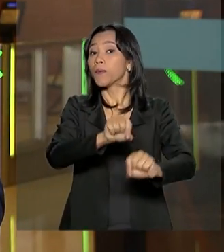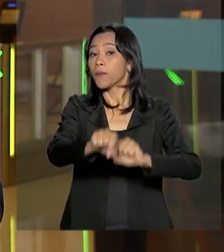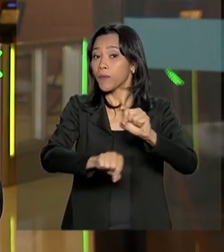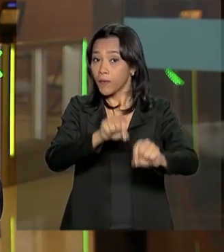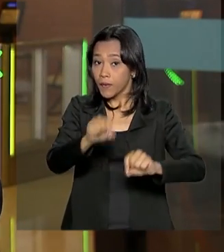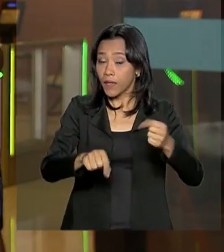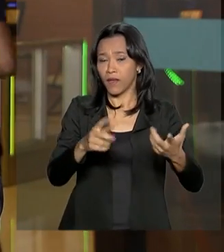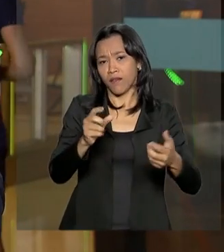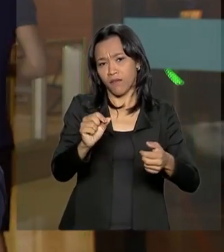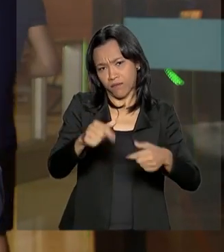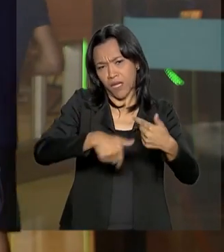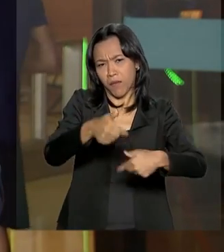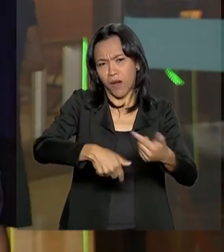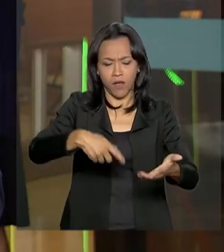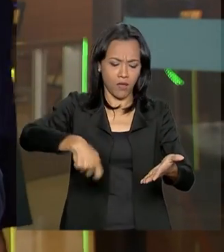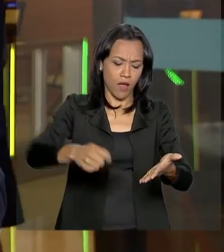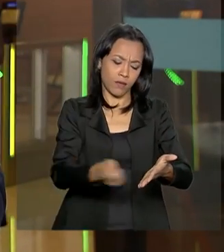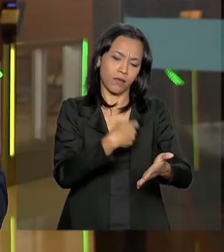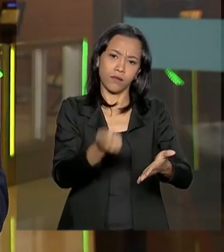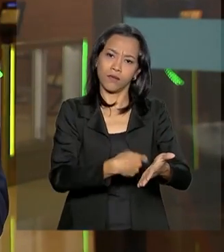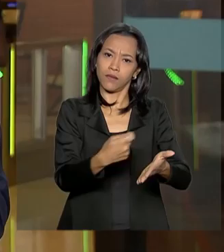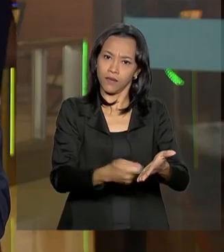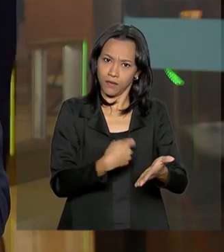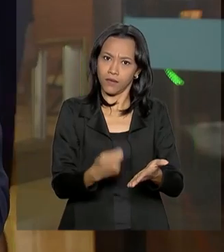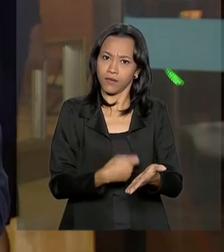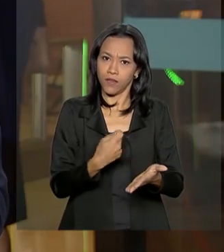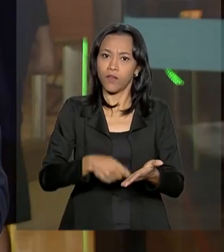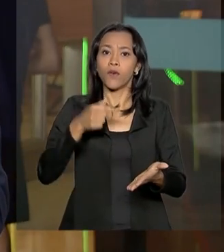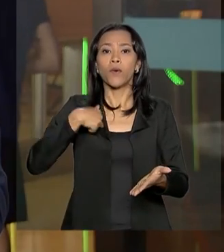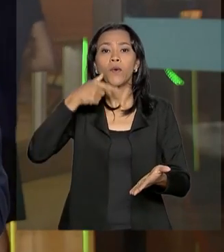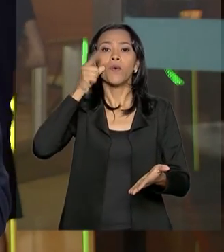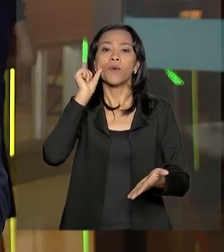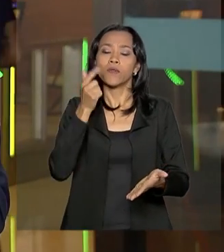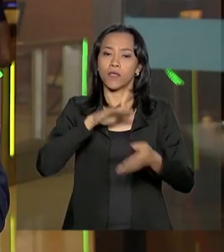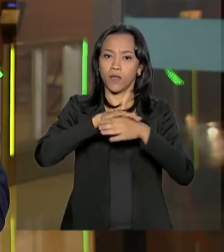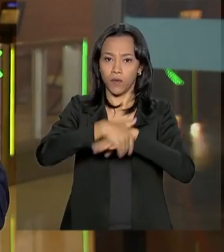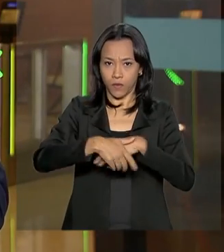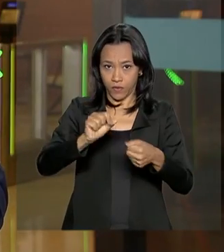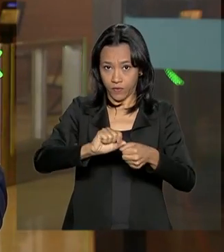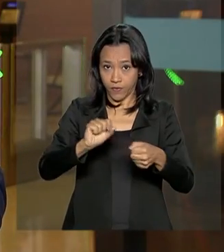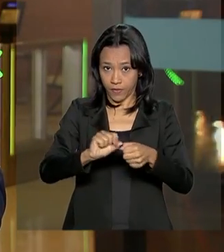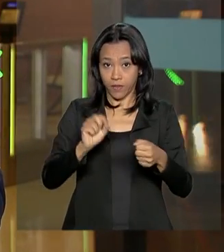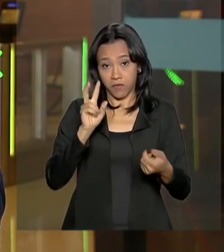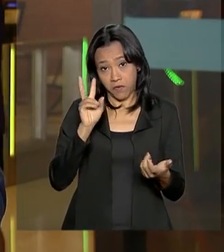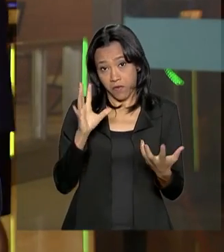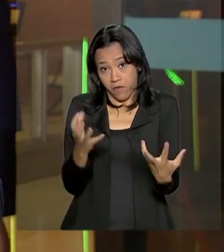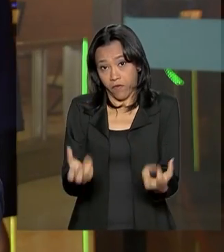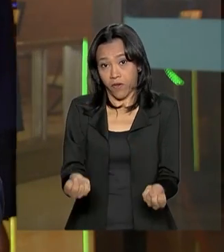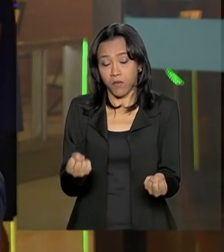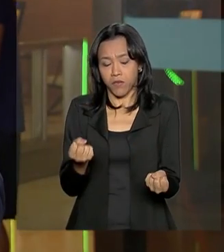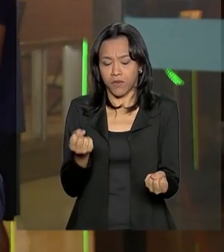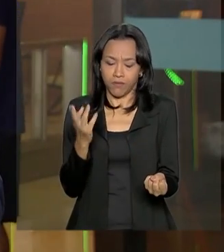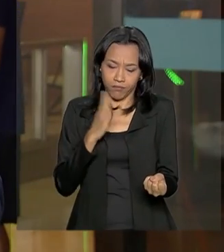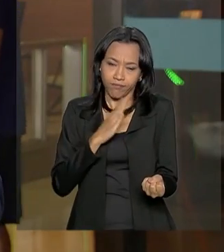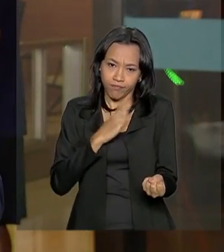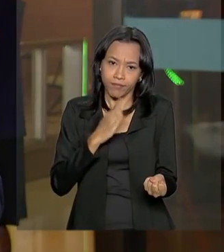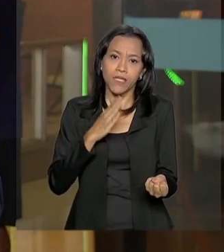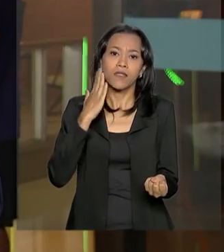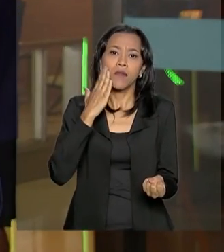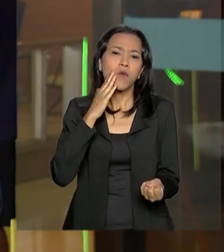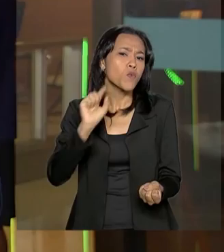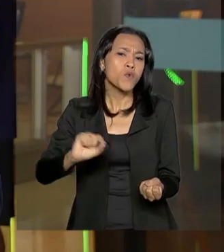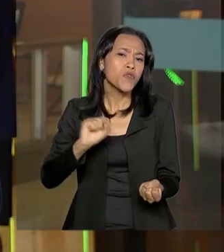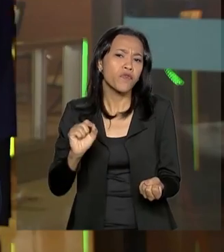atos administrativos que foram tomados ontem à noite aqui no Hospital Albert Einstein. Nós vamos saber em breve que atos